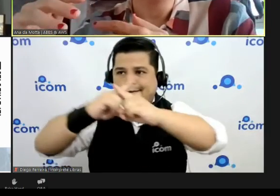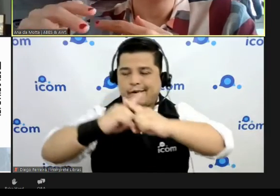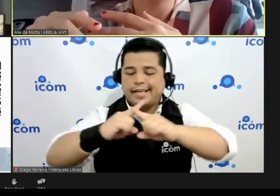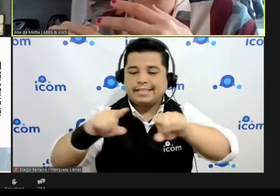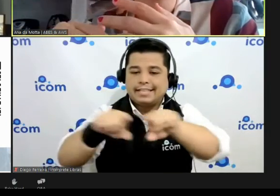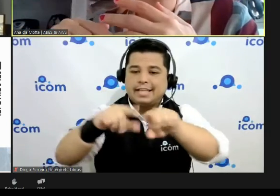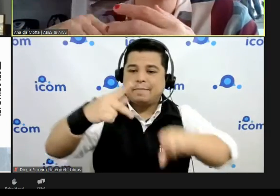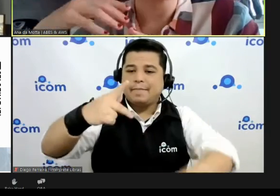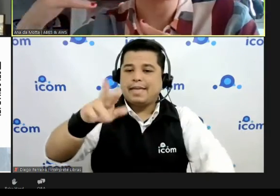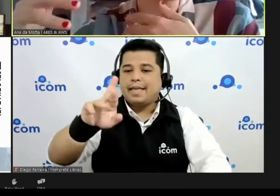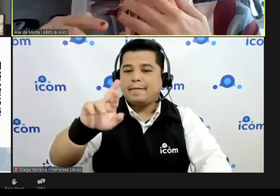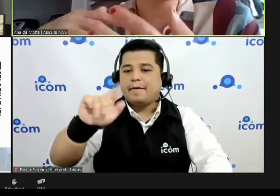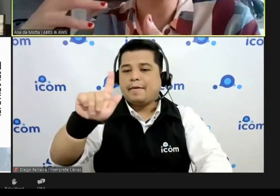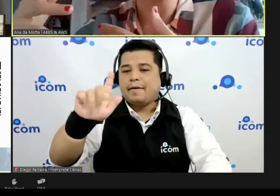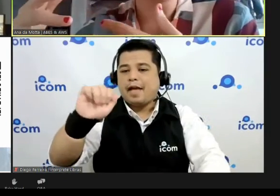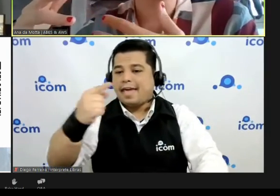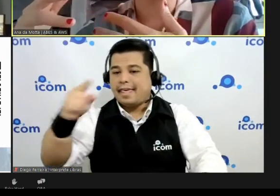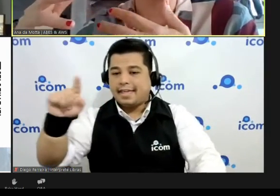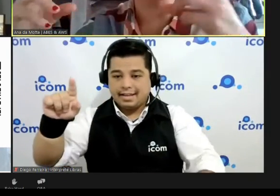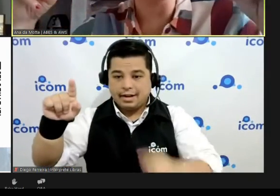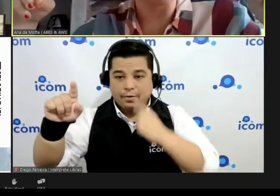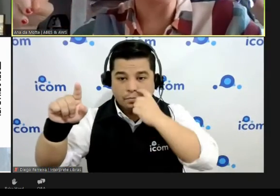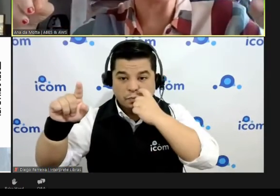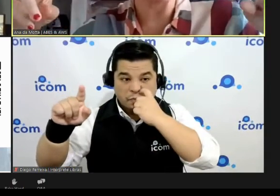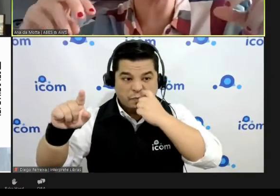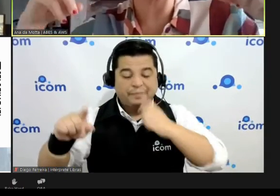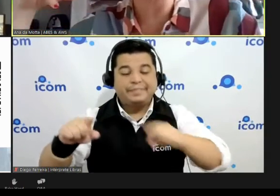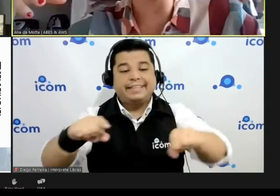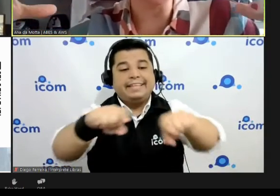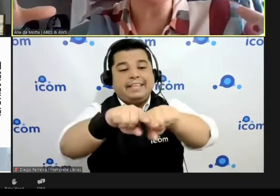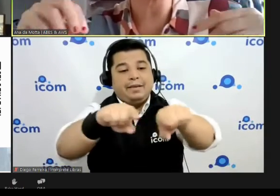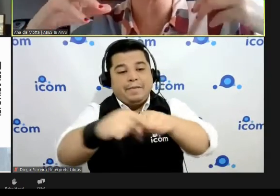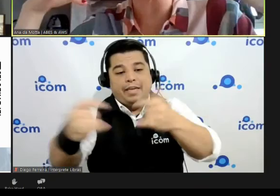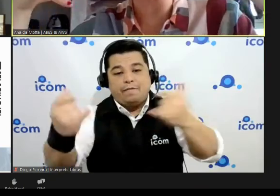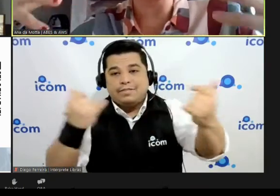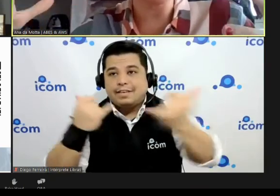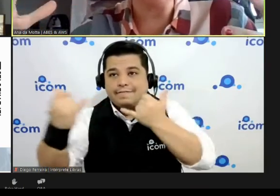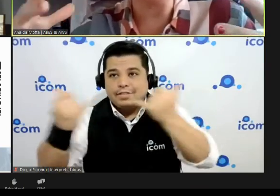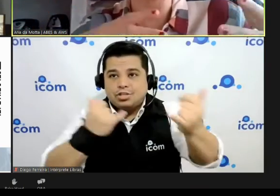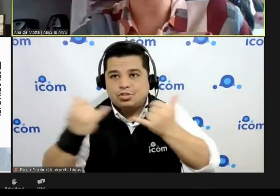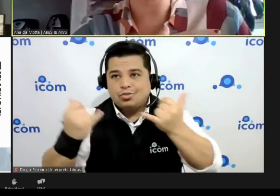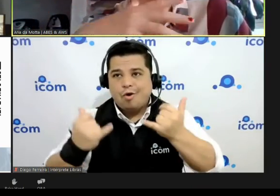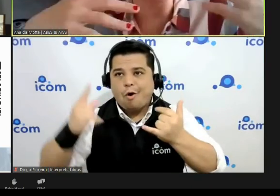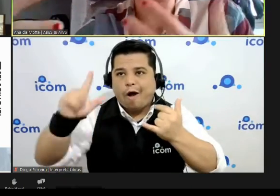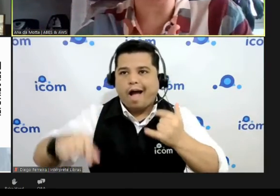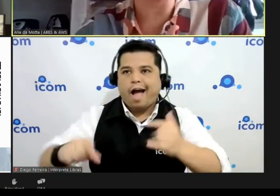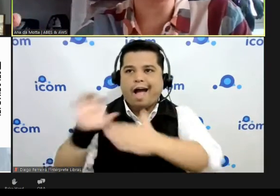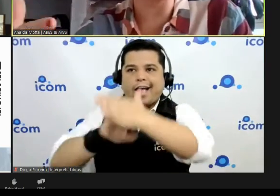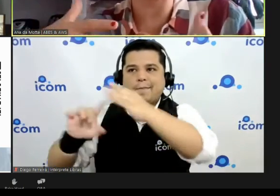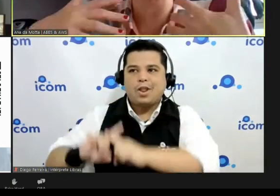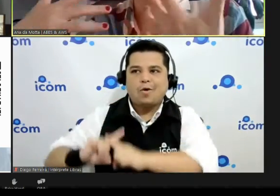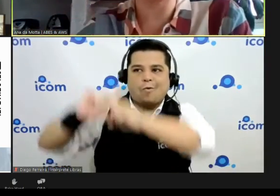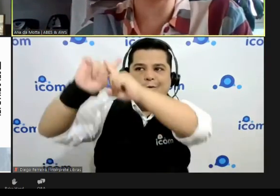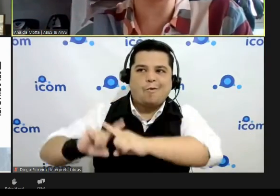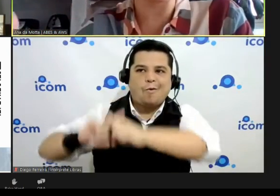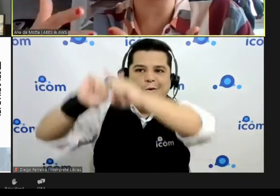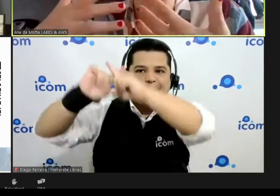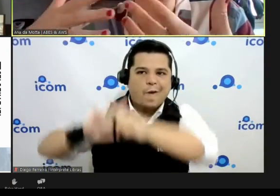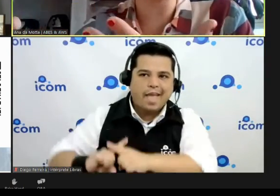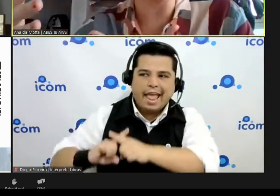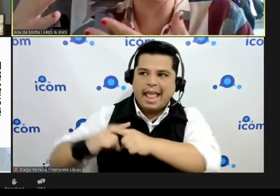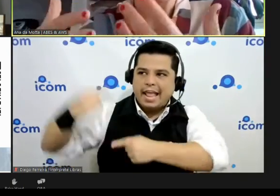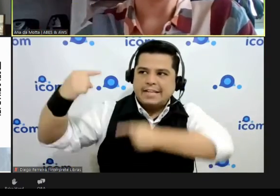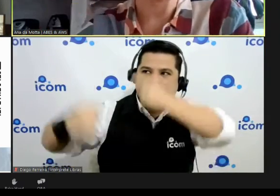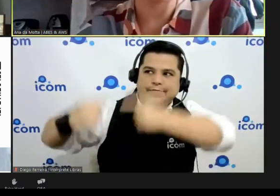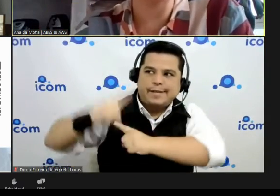concorrência, a ideia é que ela seja mais e mais online ou eletrônica, digitalizada tentando também se aproximar para essa realidade